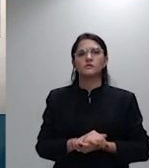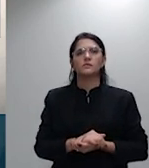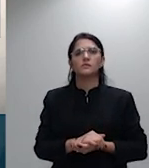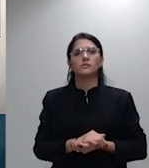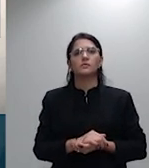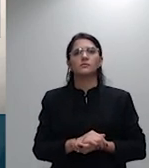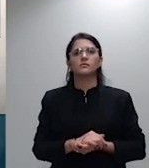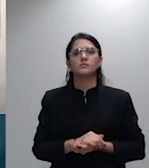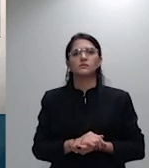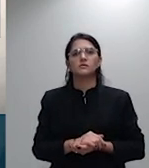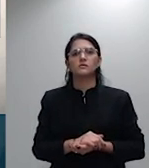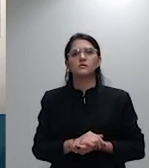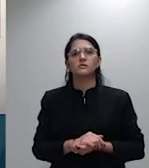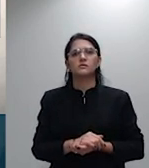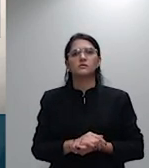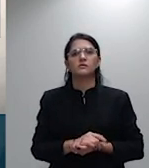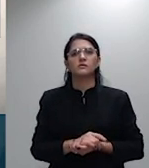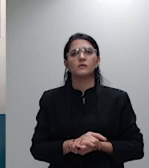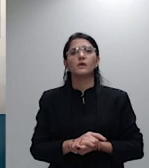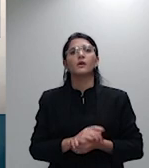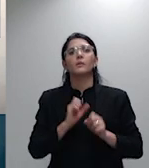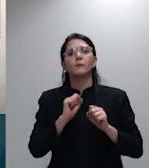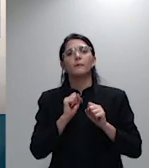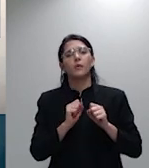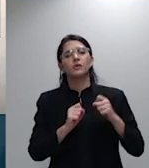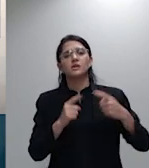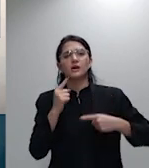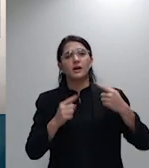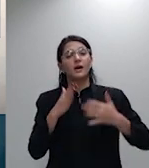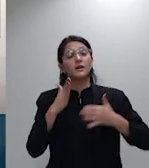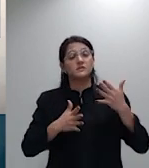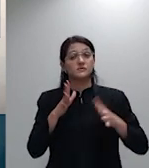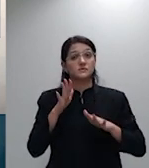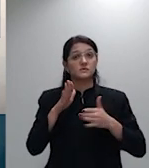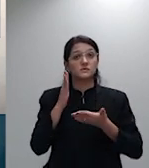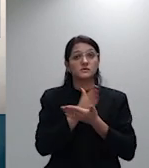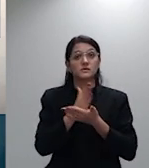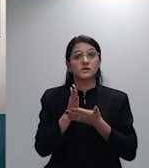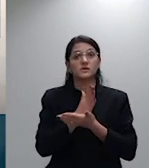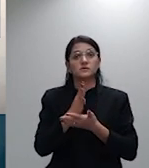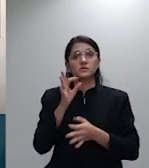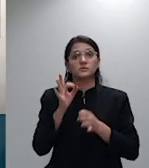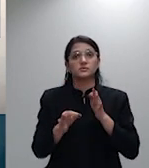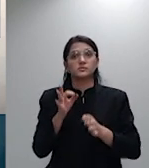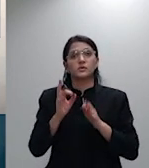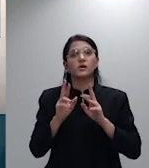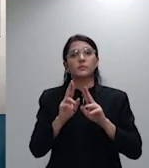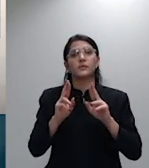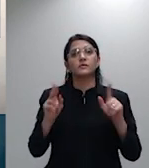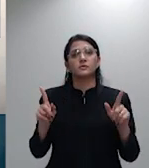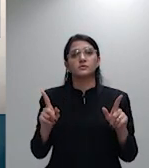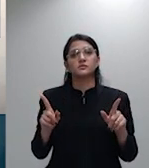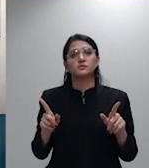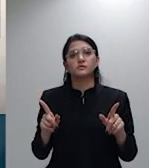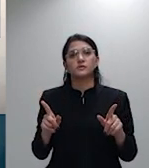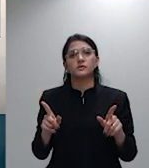resultados diferentes no julgamento eu acho que eu estou trazendo na próxima sessão posso estar enganado